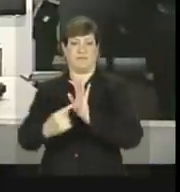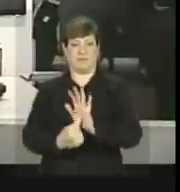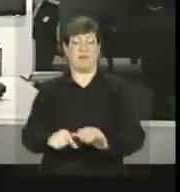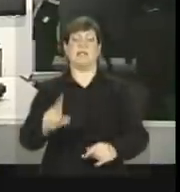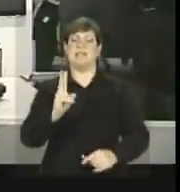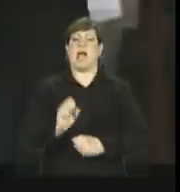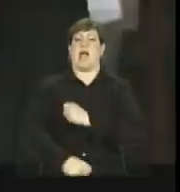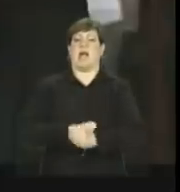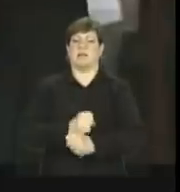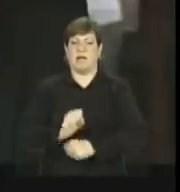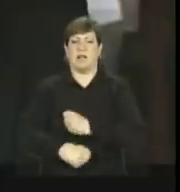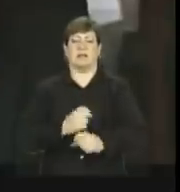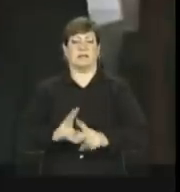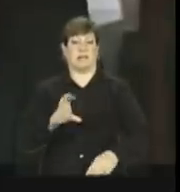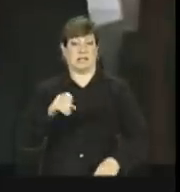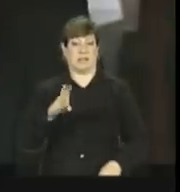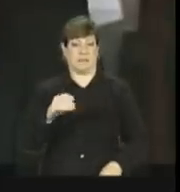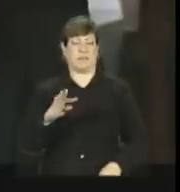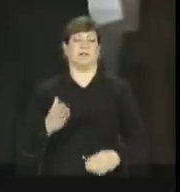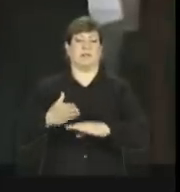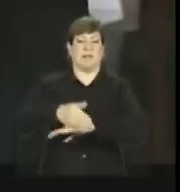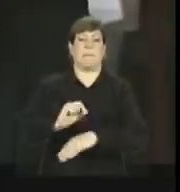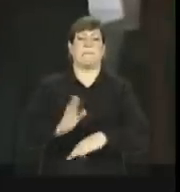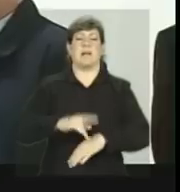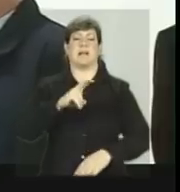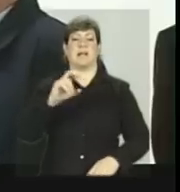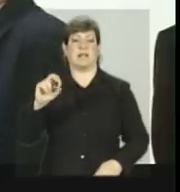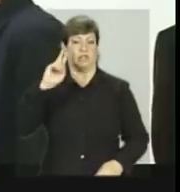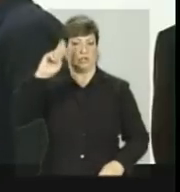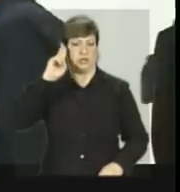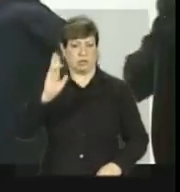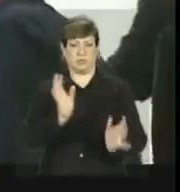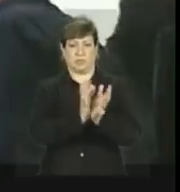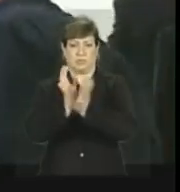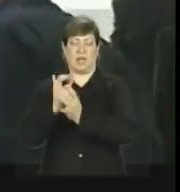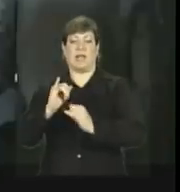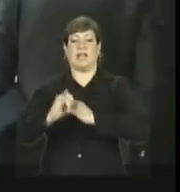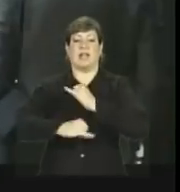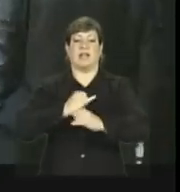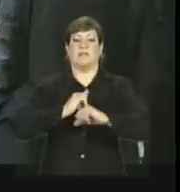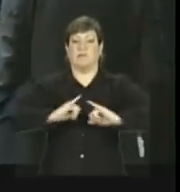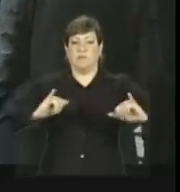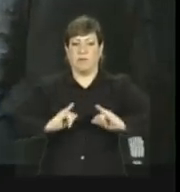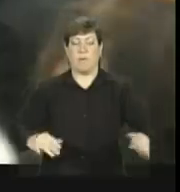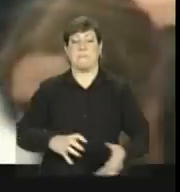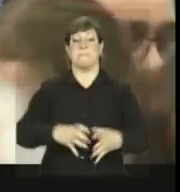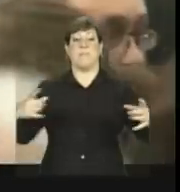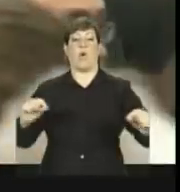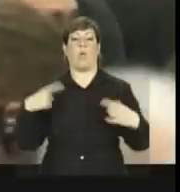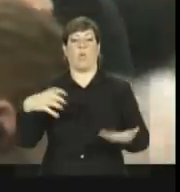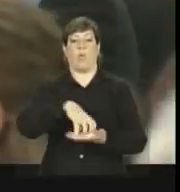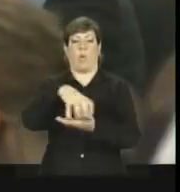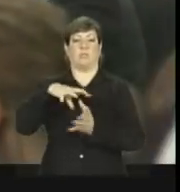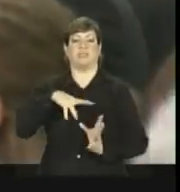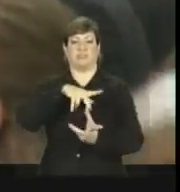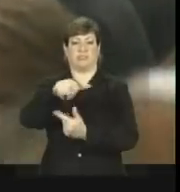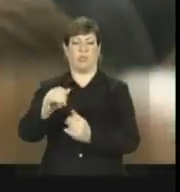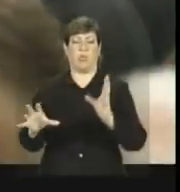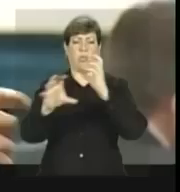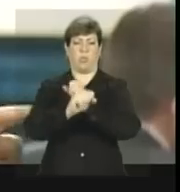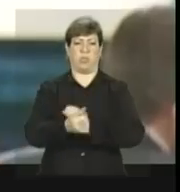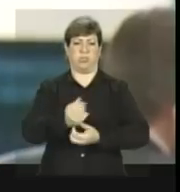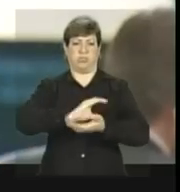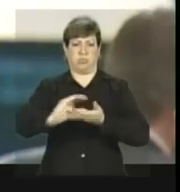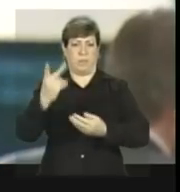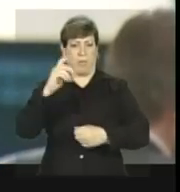Anualmente, entram na SEBIT mais de 500 diretores de departamentos de informática dos maiores grupos internacionais, com volumes anuais de